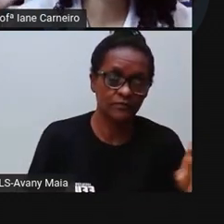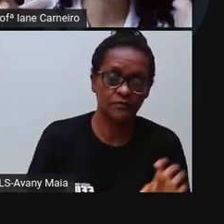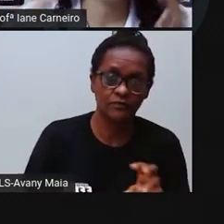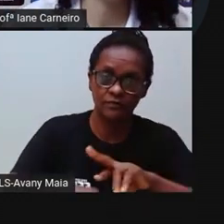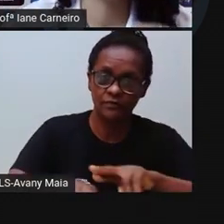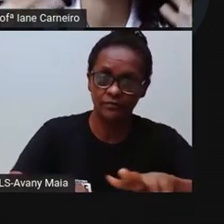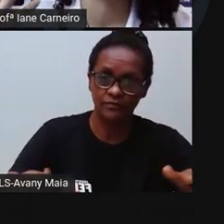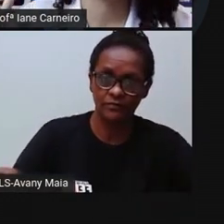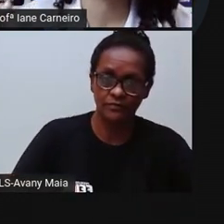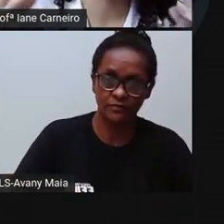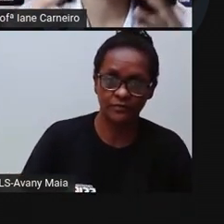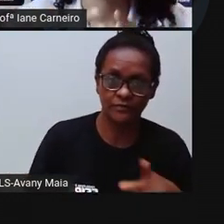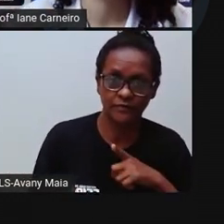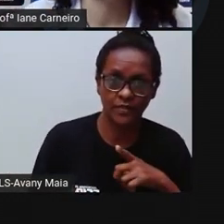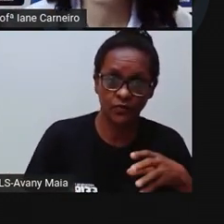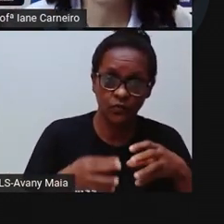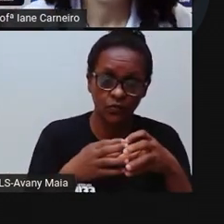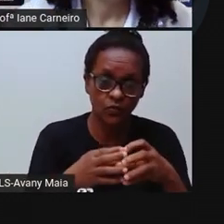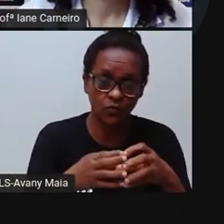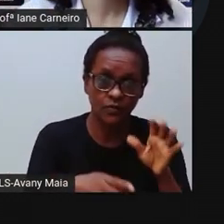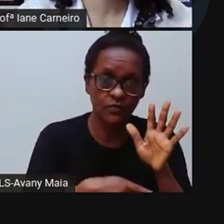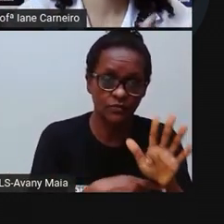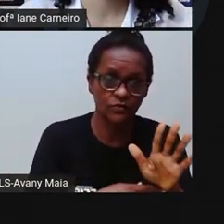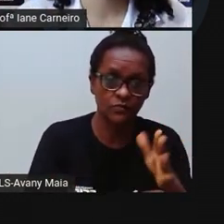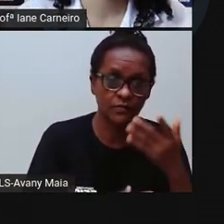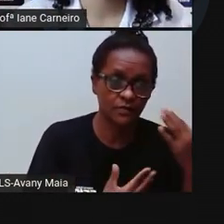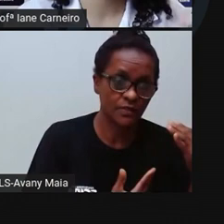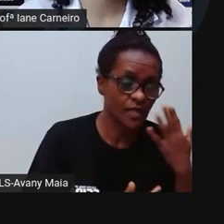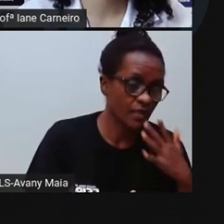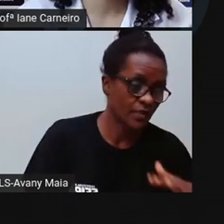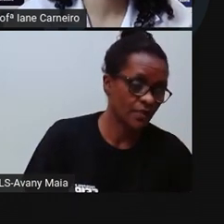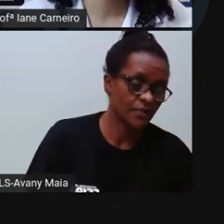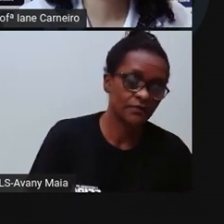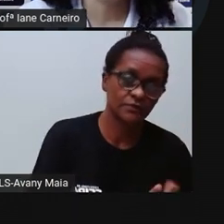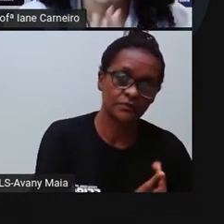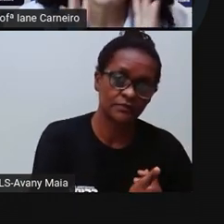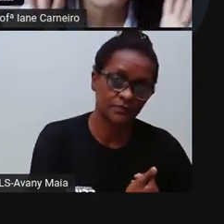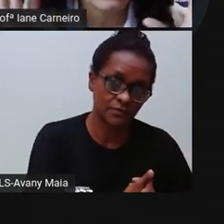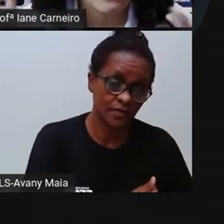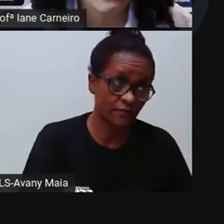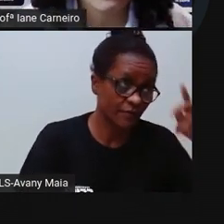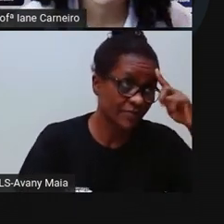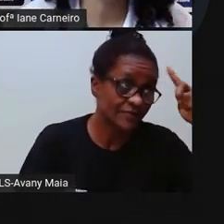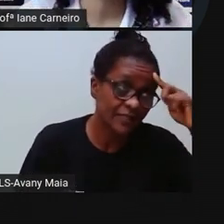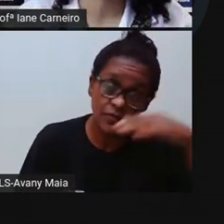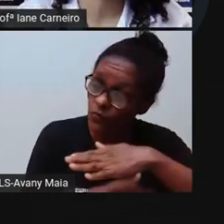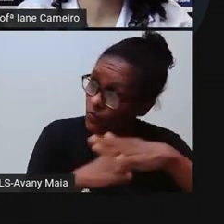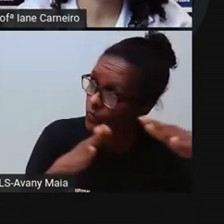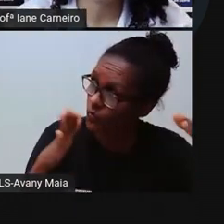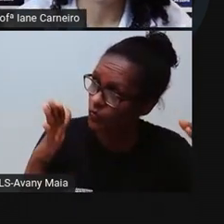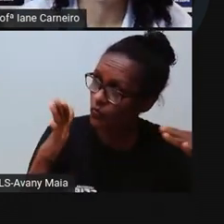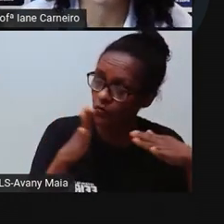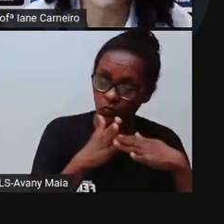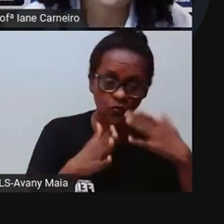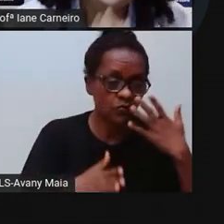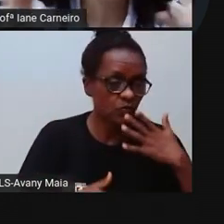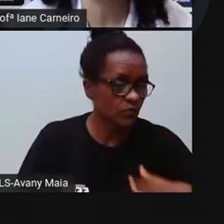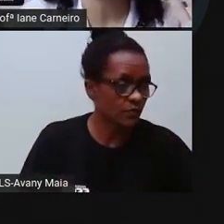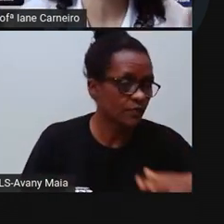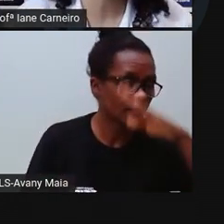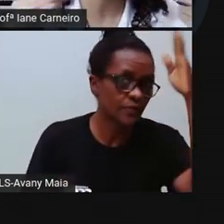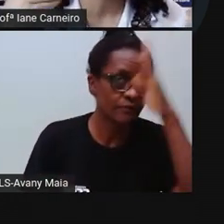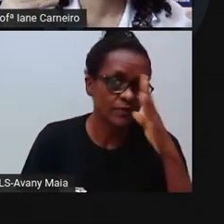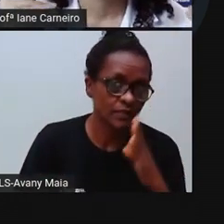Estatuto da Criança e do Adolescente aqui no Brasil, ele foi feito, foi pensado para todas as crianças do nosso Brasil, tá certo?